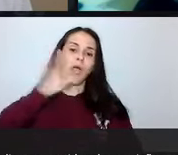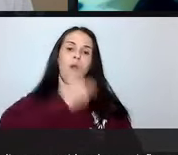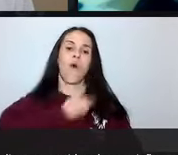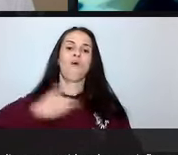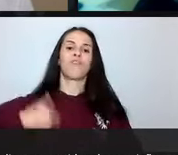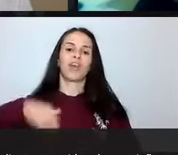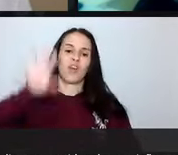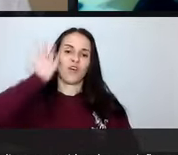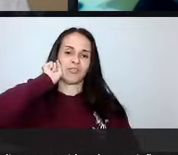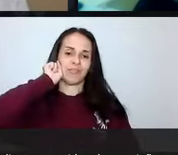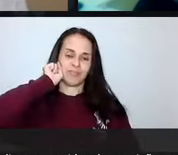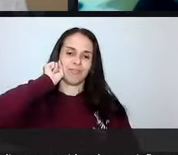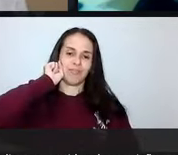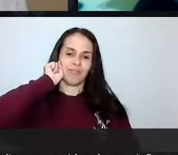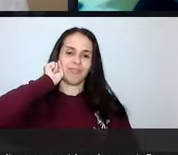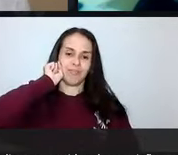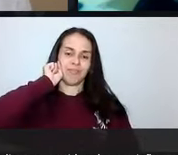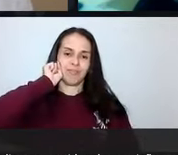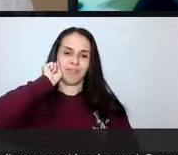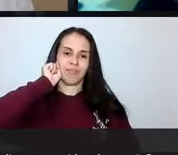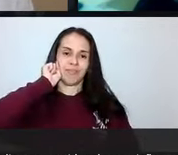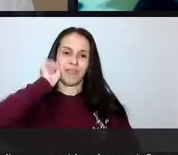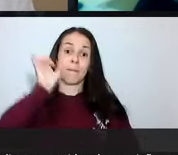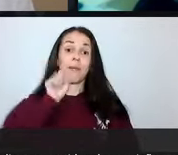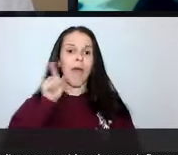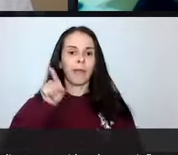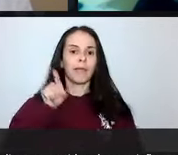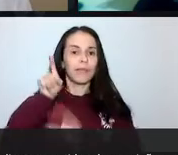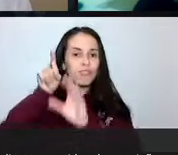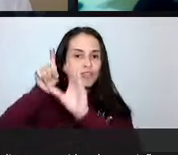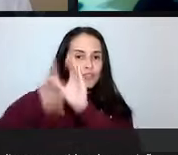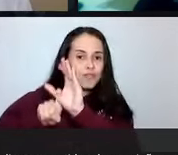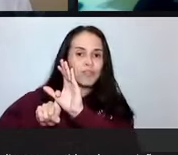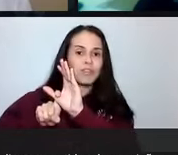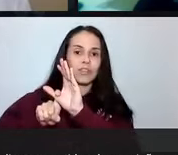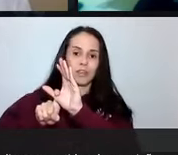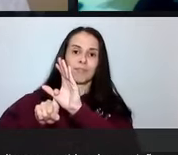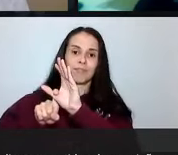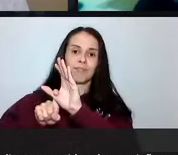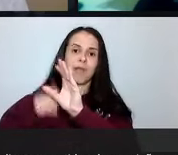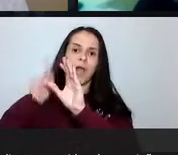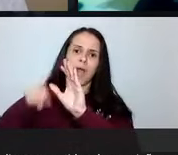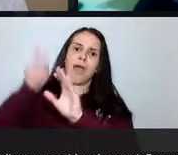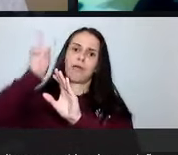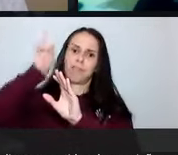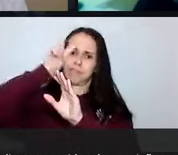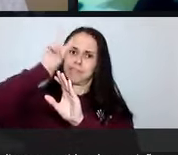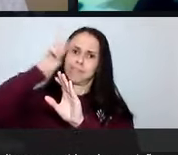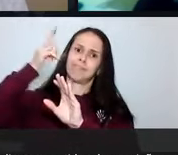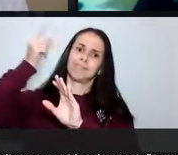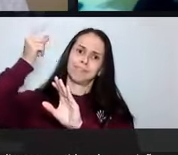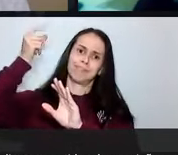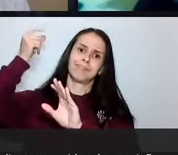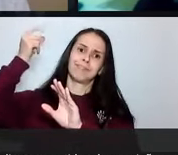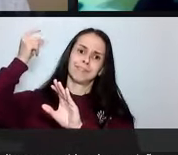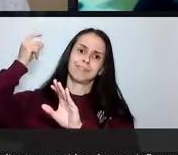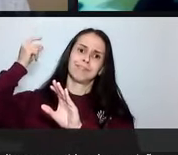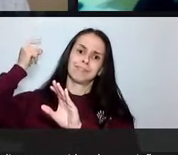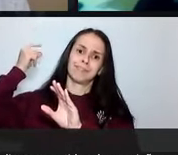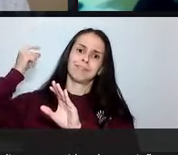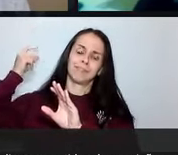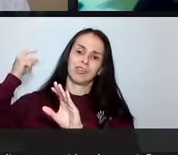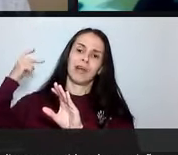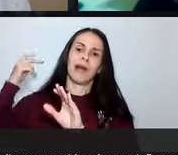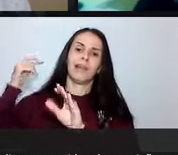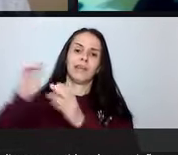do serviço da dívida, ela é histórica, quanto tempo a gente vem passando por esse debate